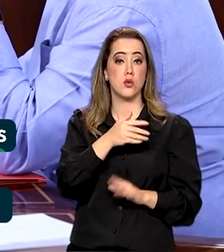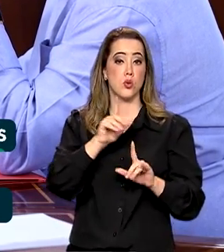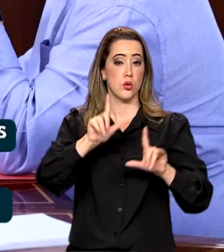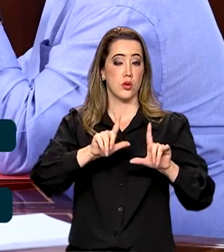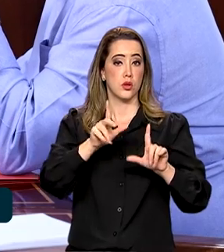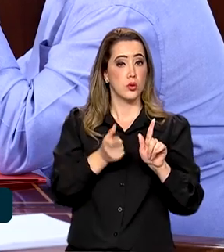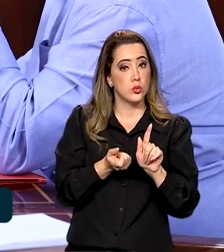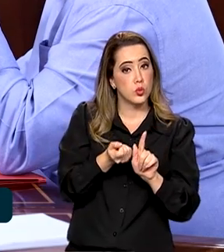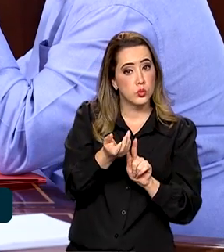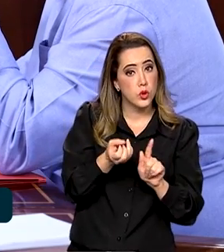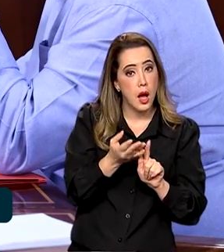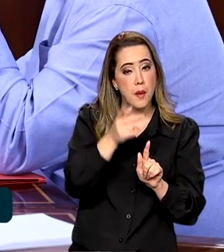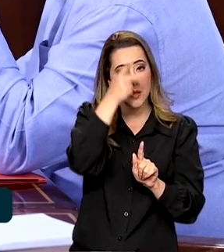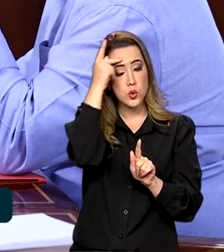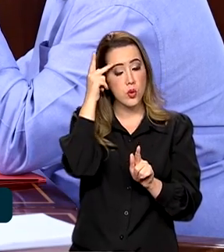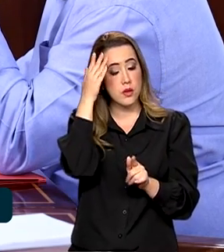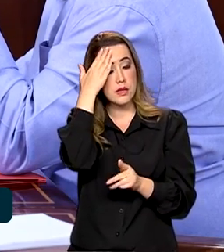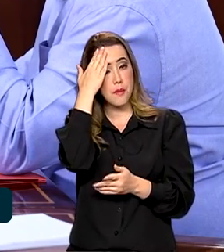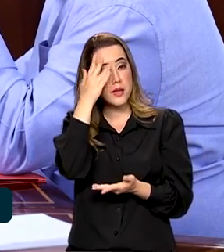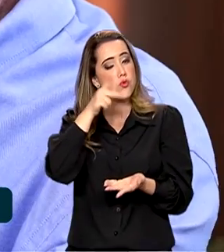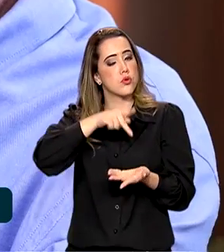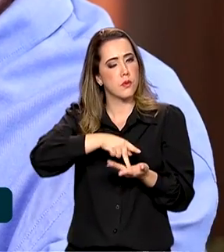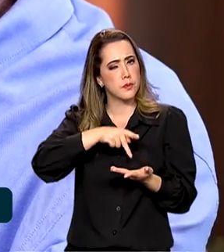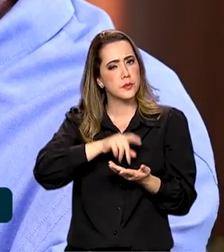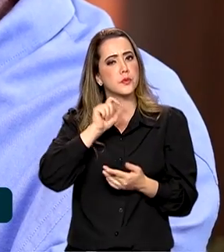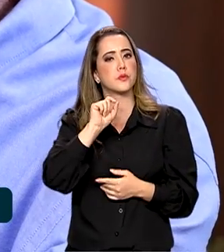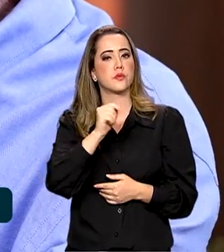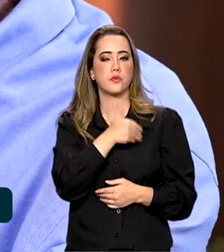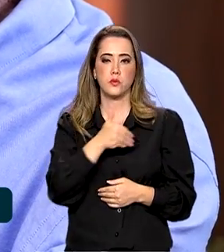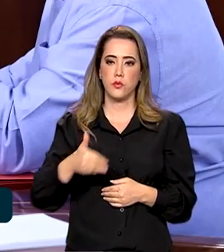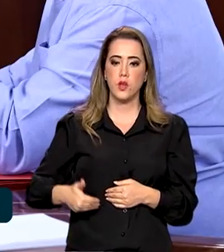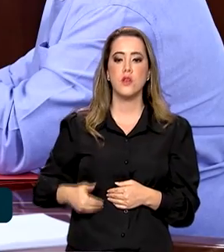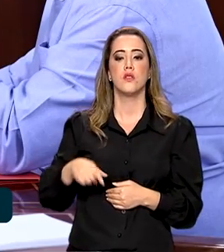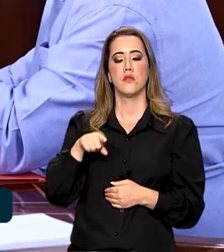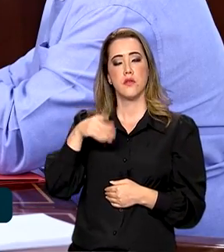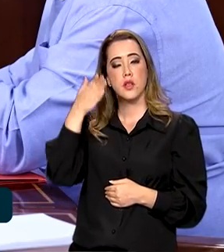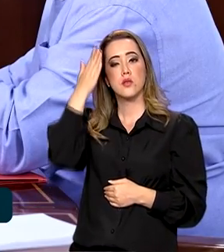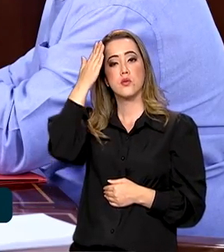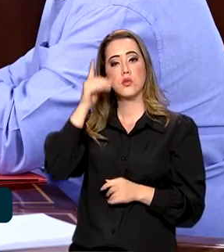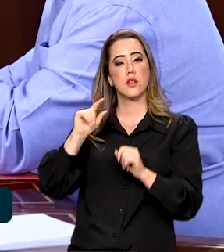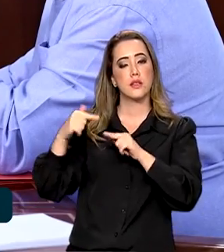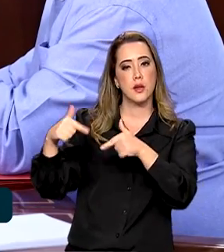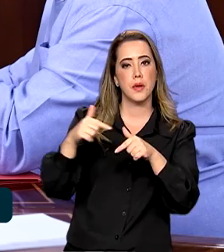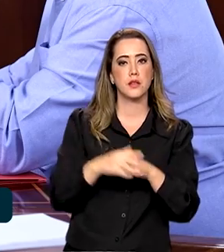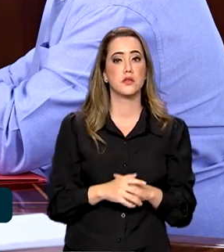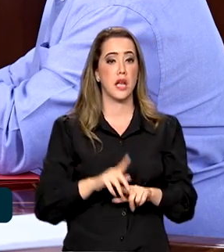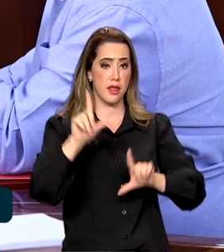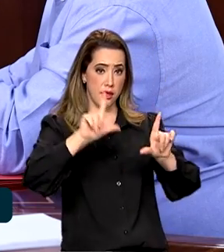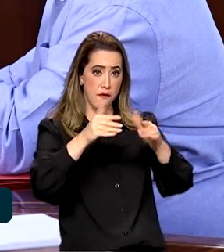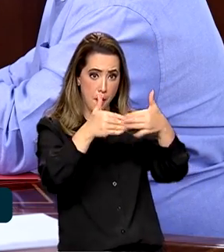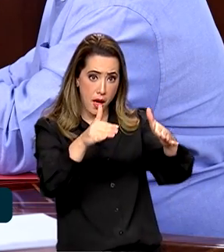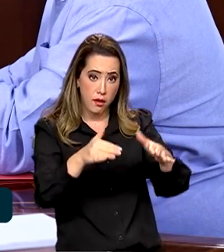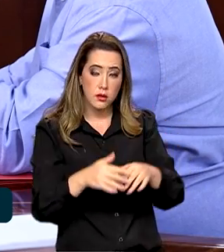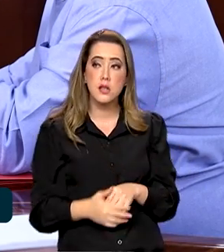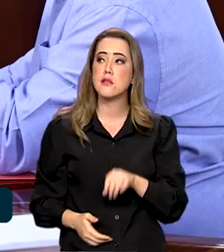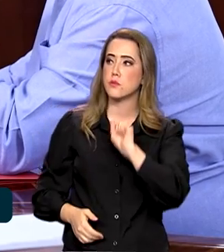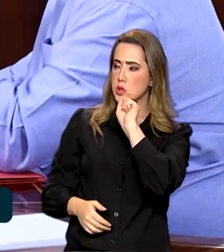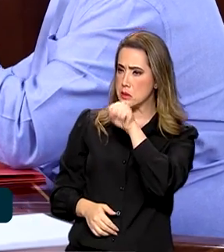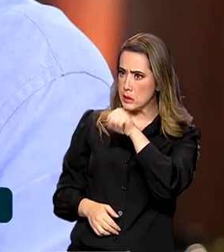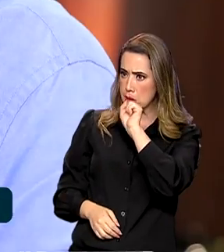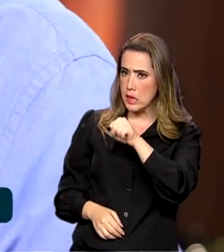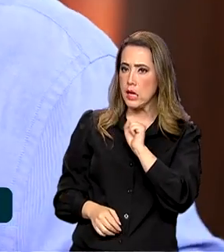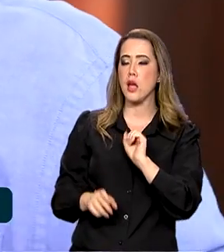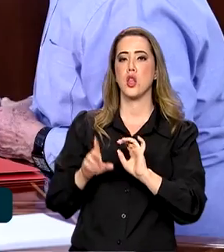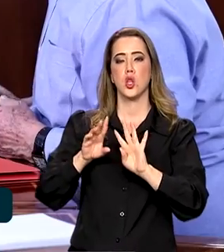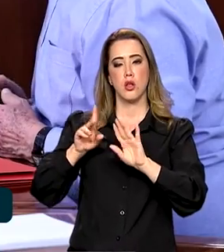A pessoa vai saber de verdade o que o governo está fazendo para ela. É TV aberta. É TV aberta. E a pessoa vai poder ver em todos os estados.